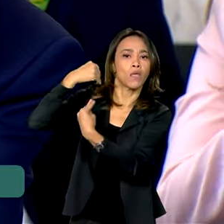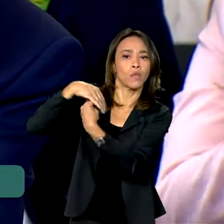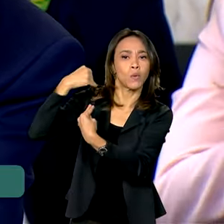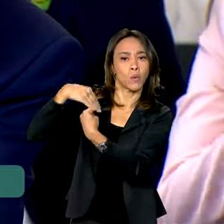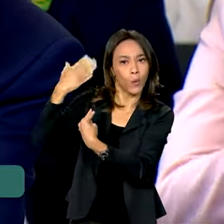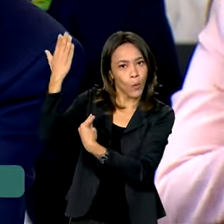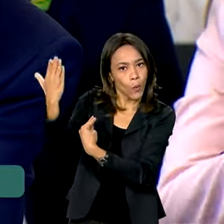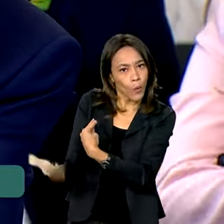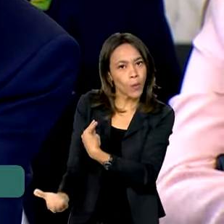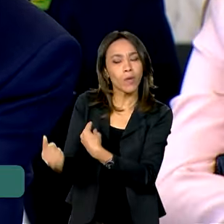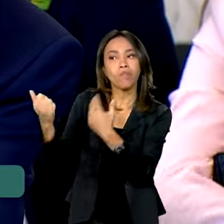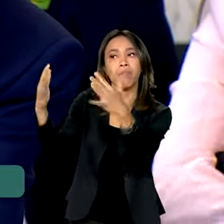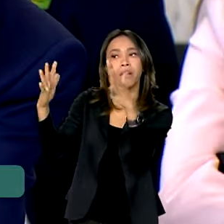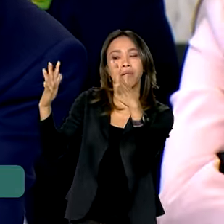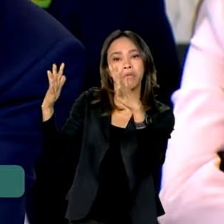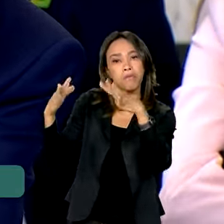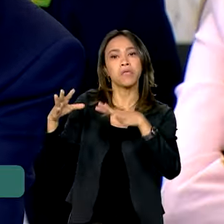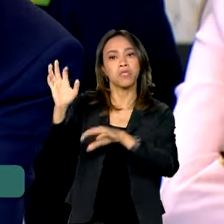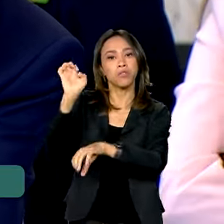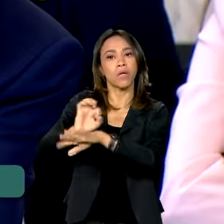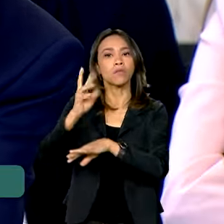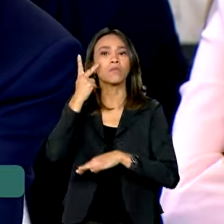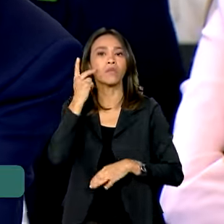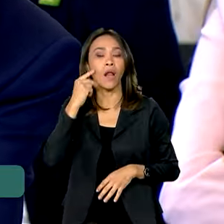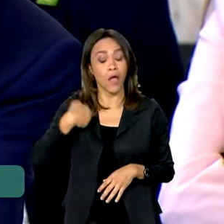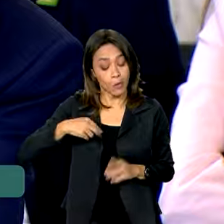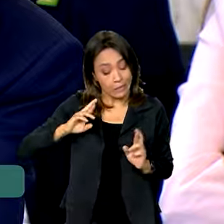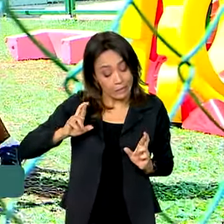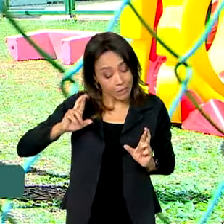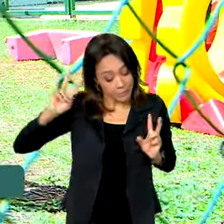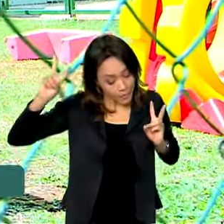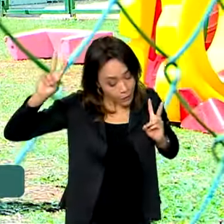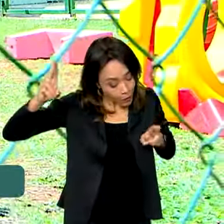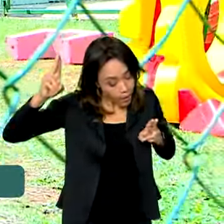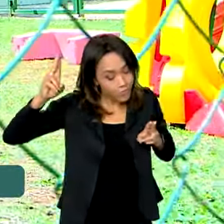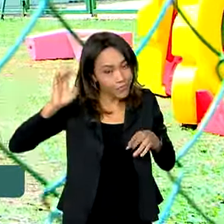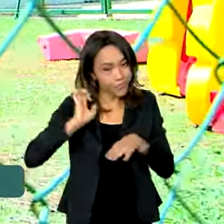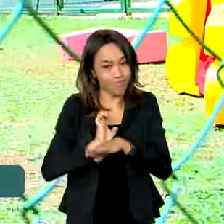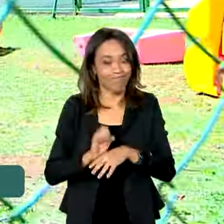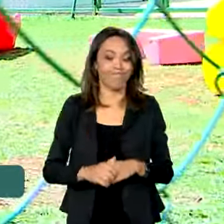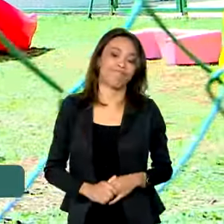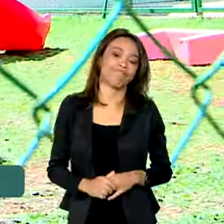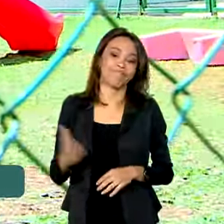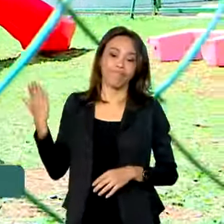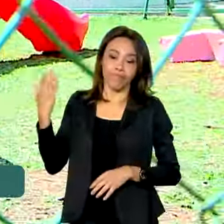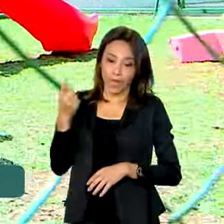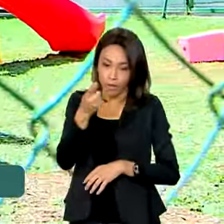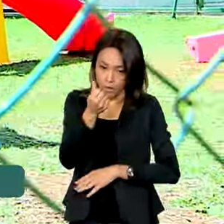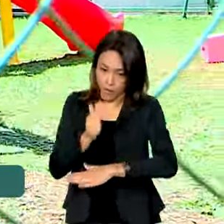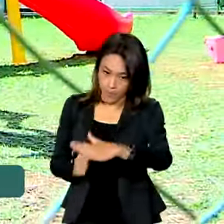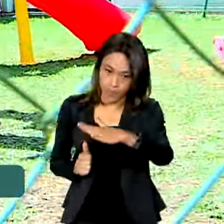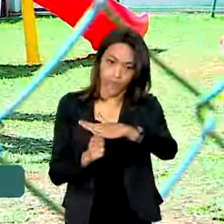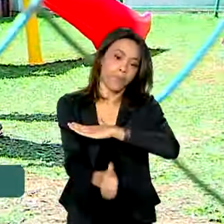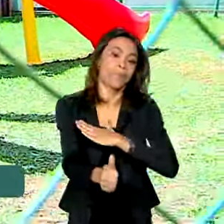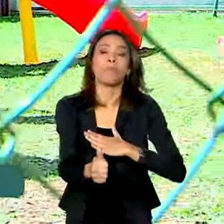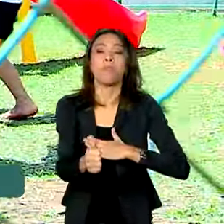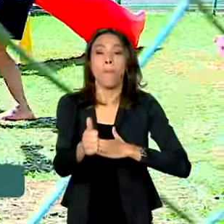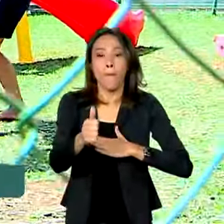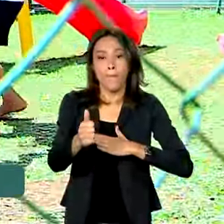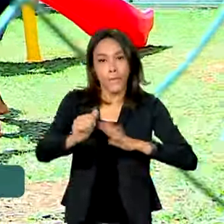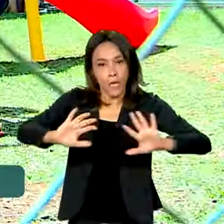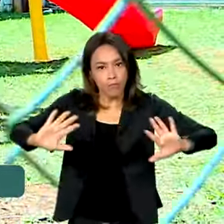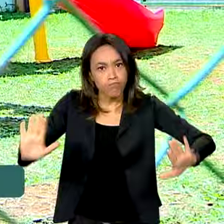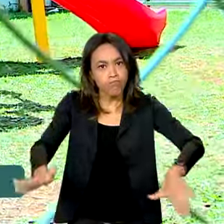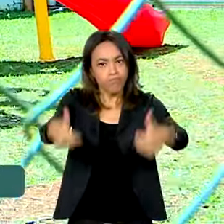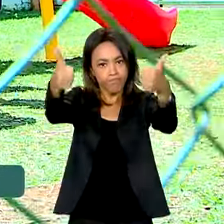Meus cumprimentos ao Ceará, mas eu espero poder chegar lá. O investimento federal para elevar o nível da alfabetização